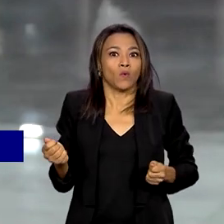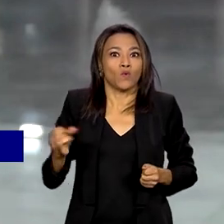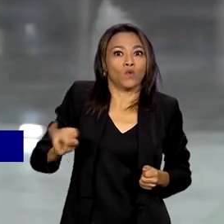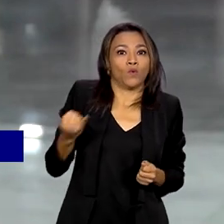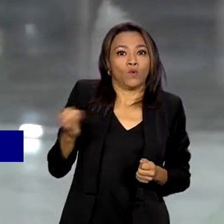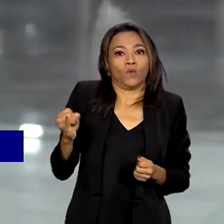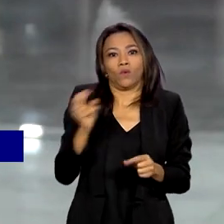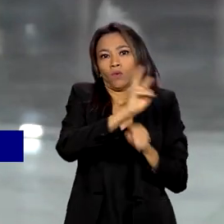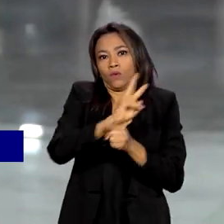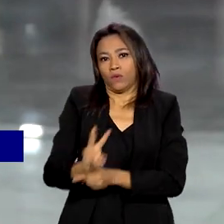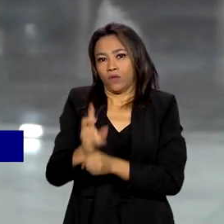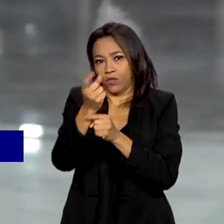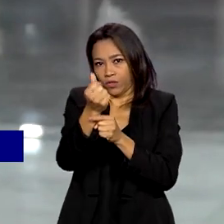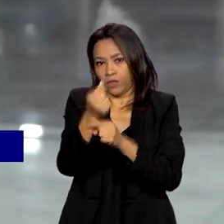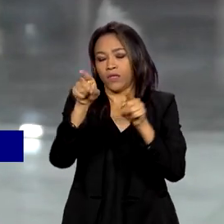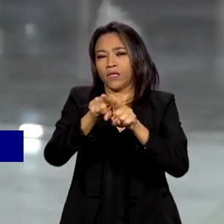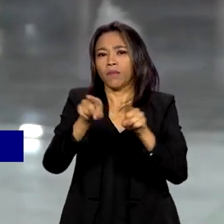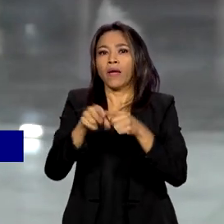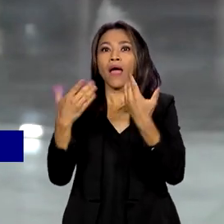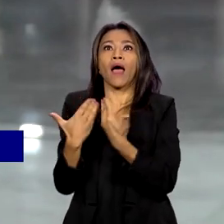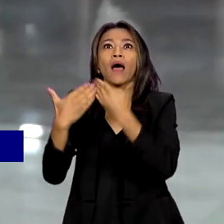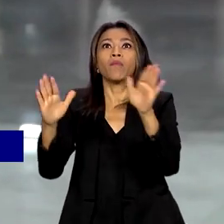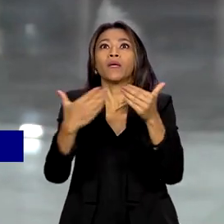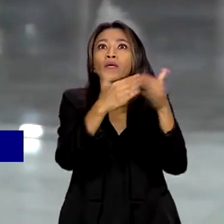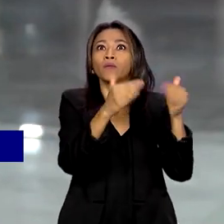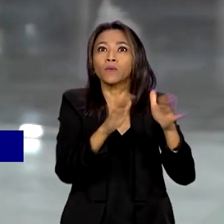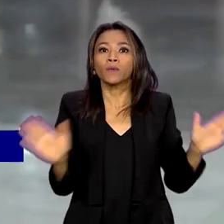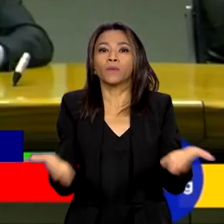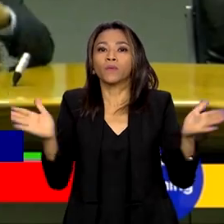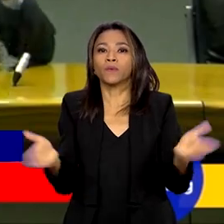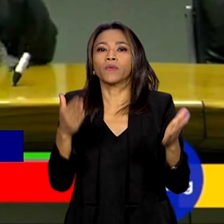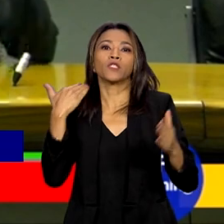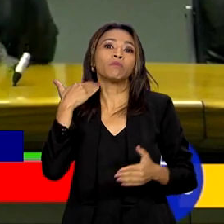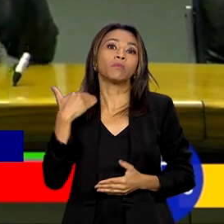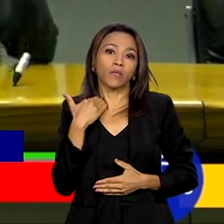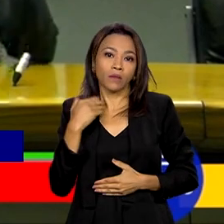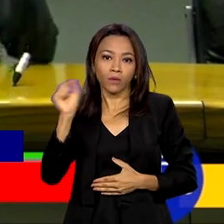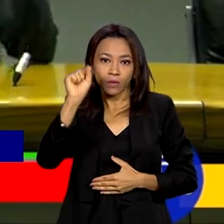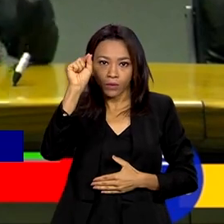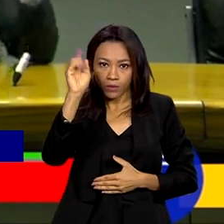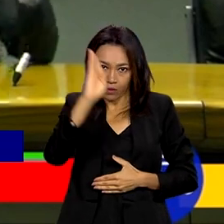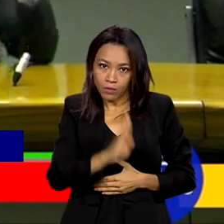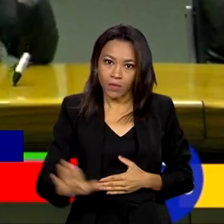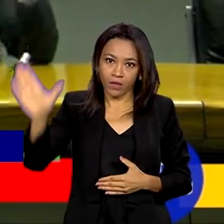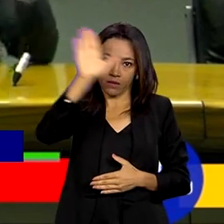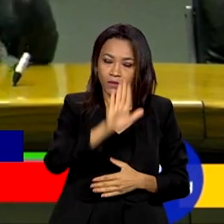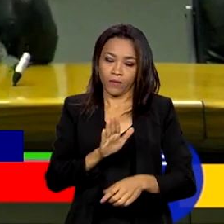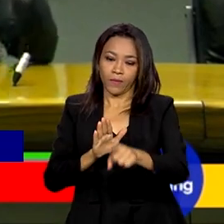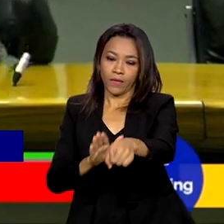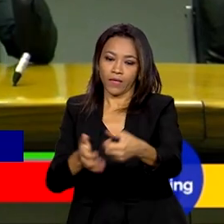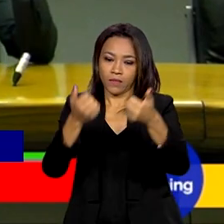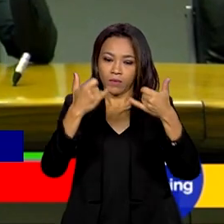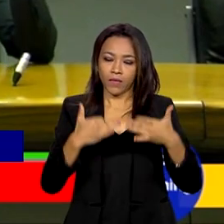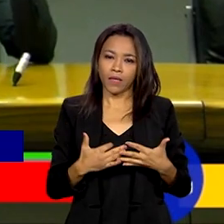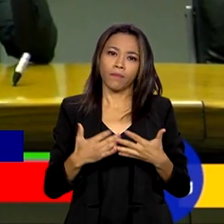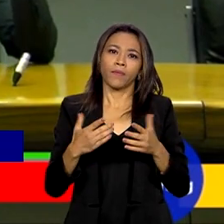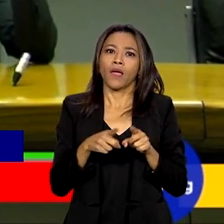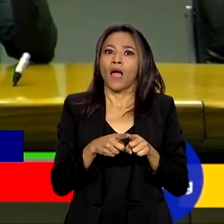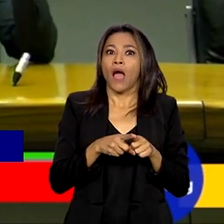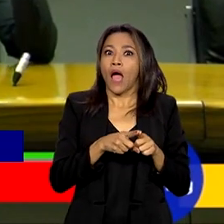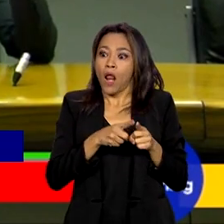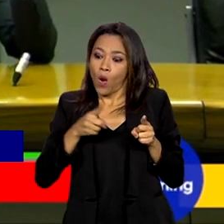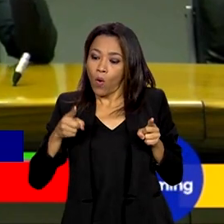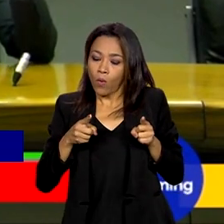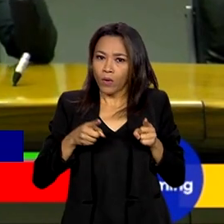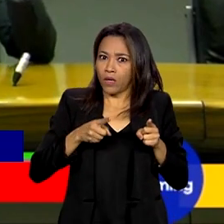facilitar a abertura de instituições financeiras no país. Visam garantir a médio e longo prazo uma retomada